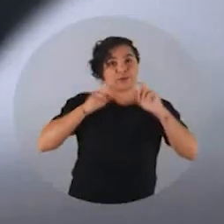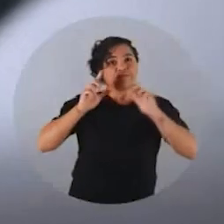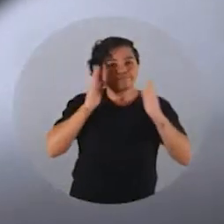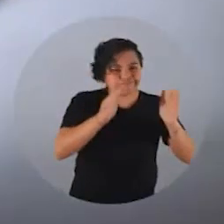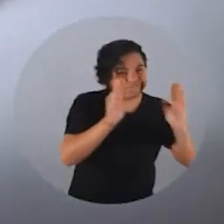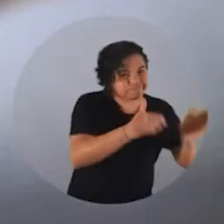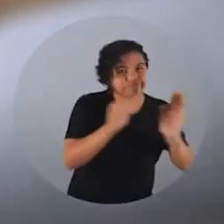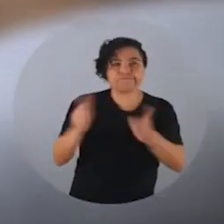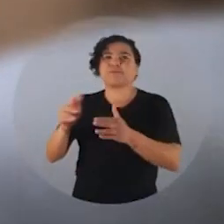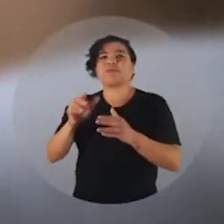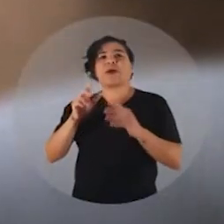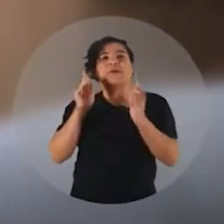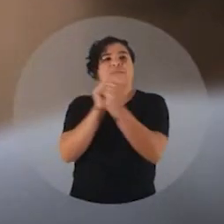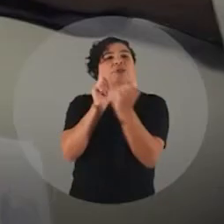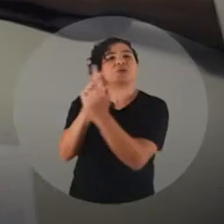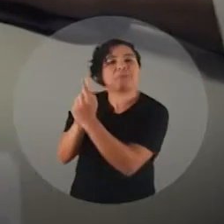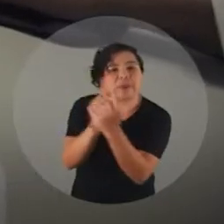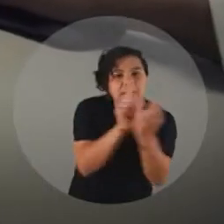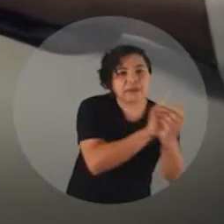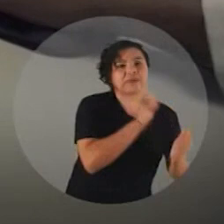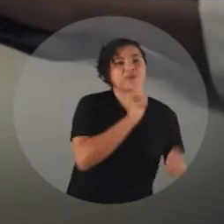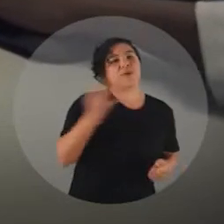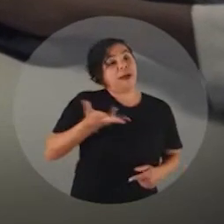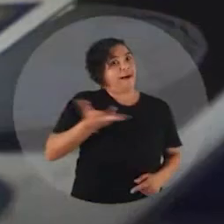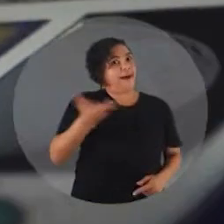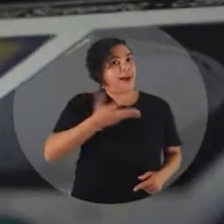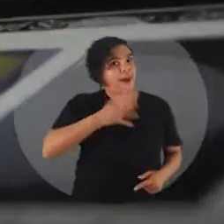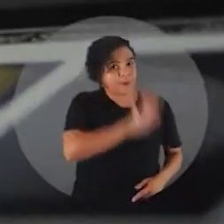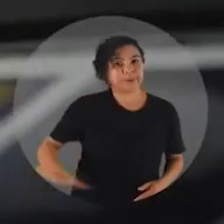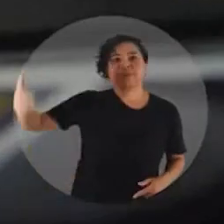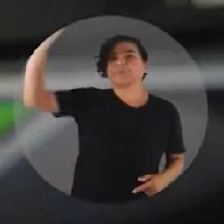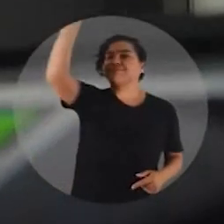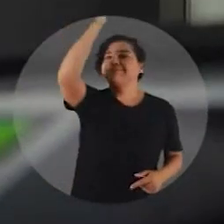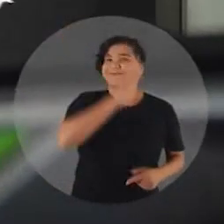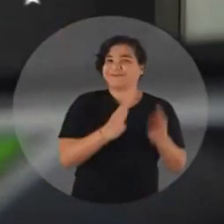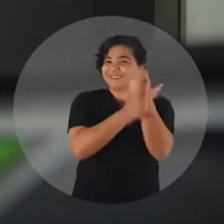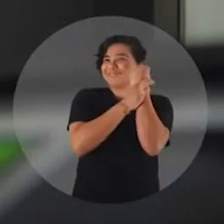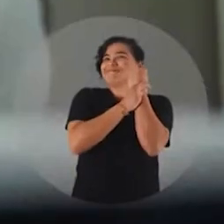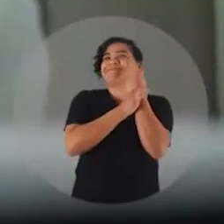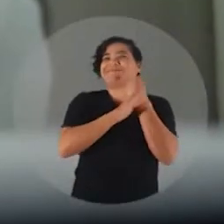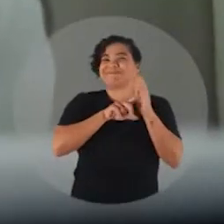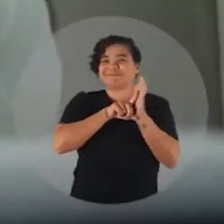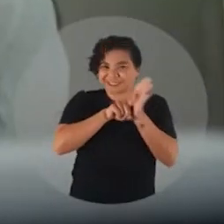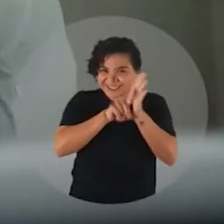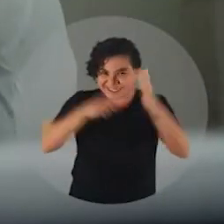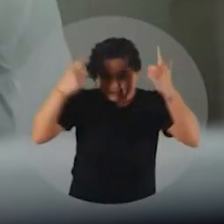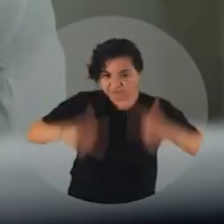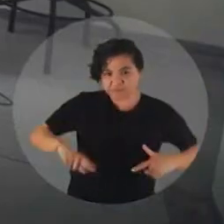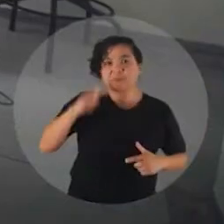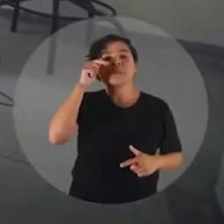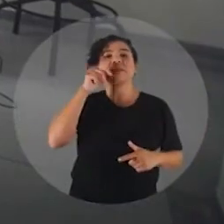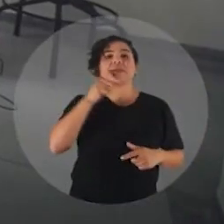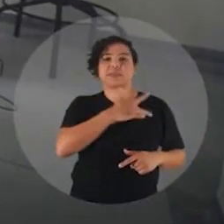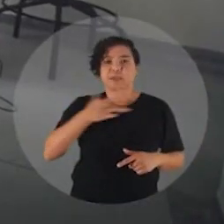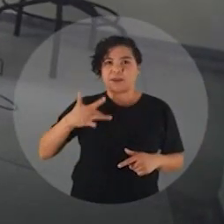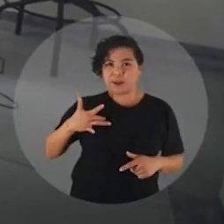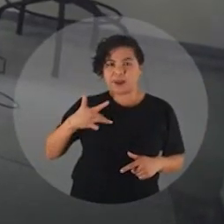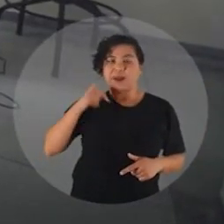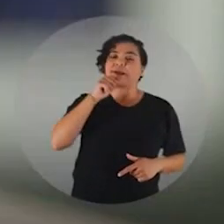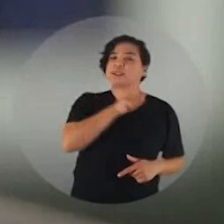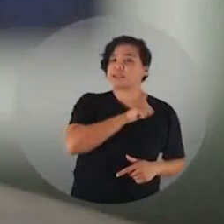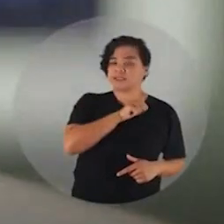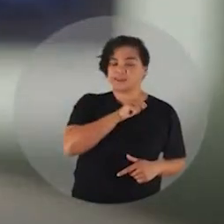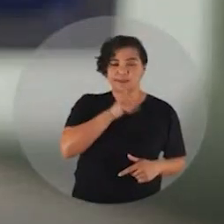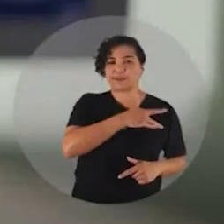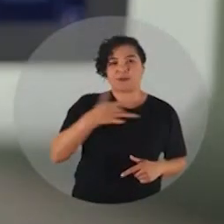Lula vai acelerar o atendimento pelo SUS em todo o Brasil. Lula vai garantir exames preventivos para as mulheres e tratamento imediato